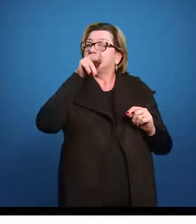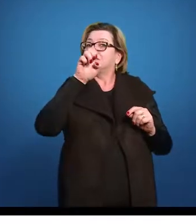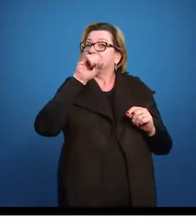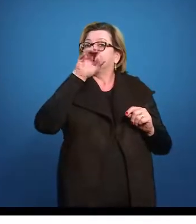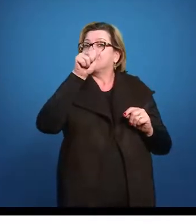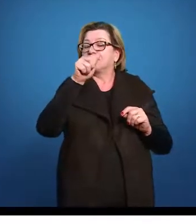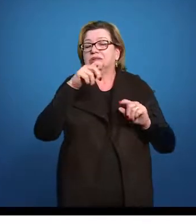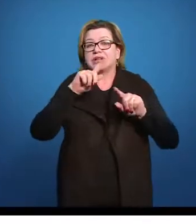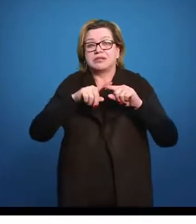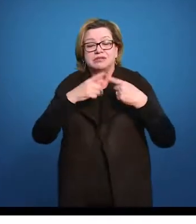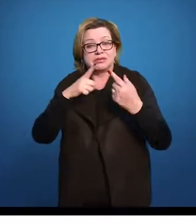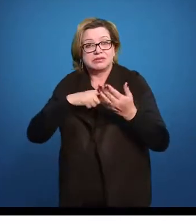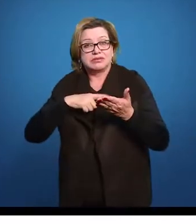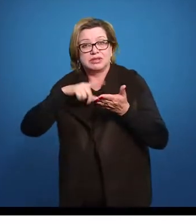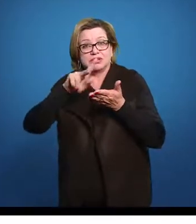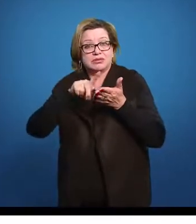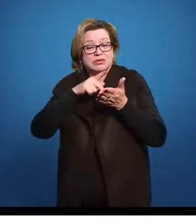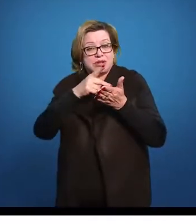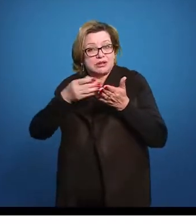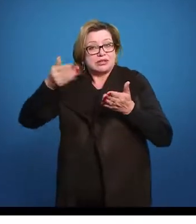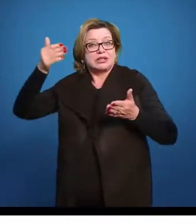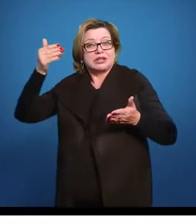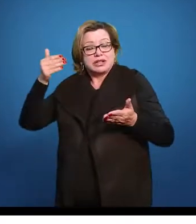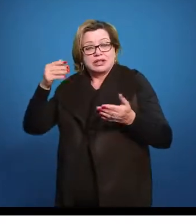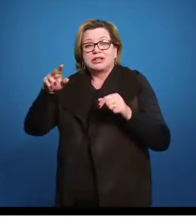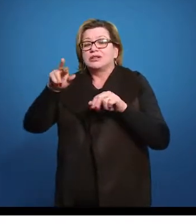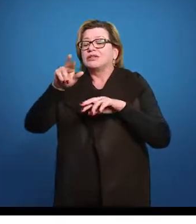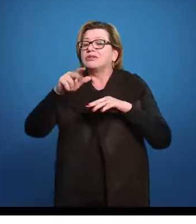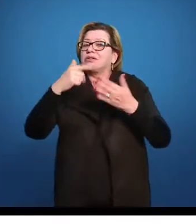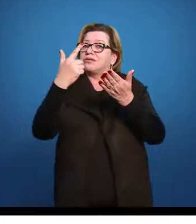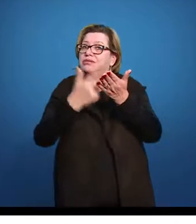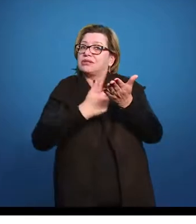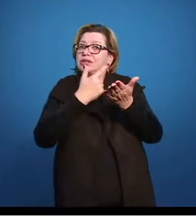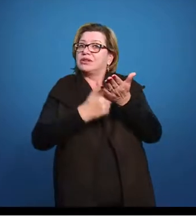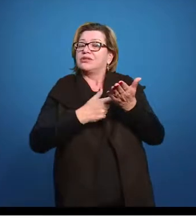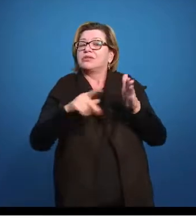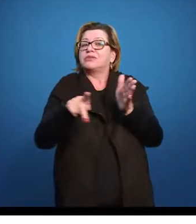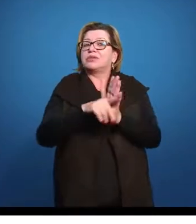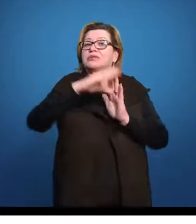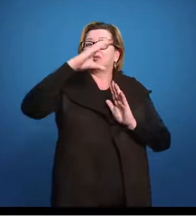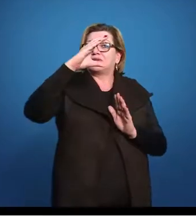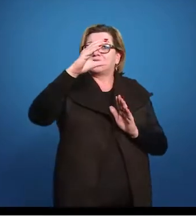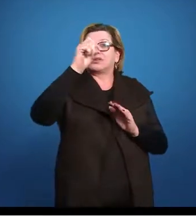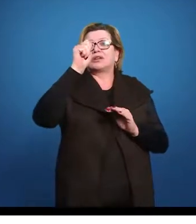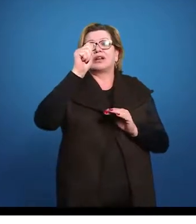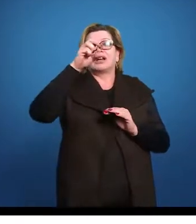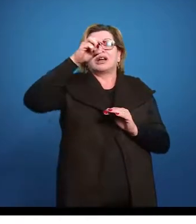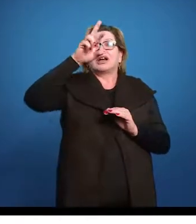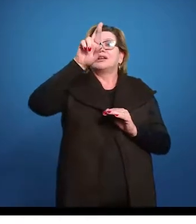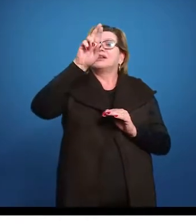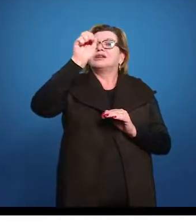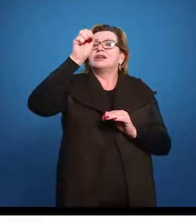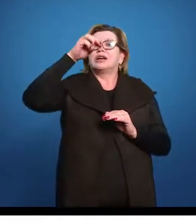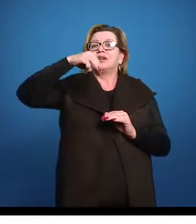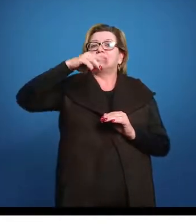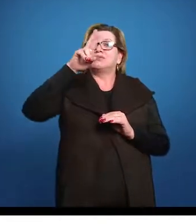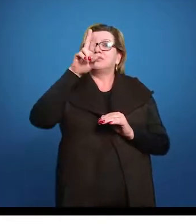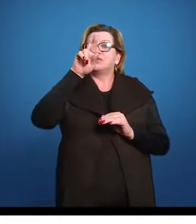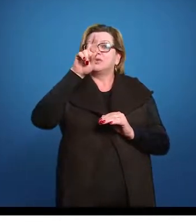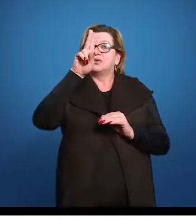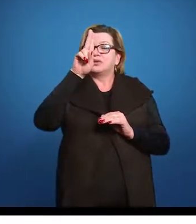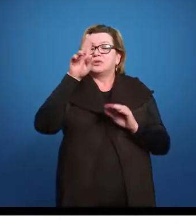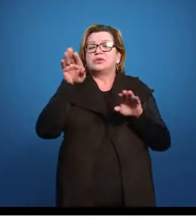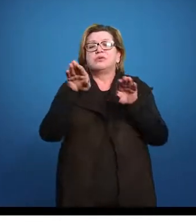pensar o Brasil, como é o caso do Caramuru, de Santa Rita Durão, e é o caso também do Uruguai, do Basílio da Gama, que é a obra que a gente vai